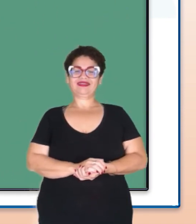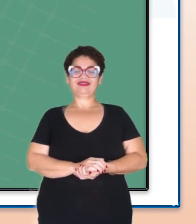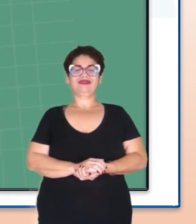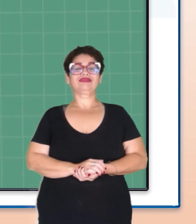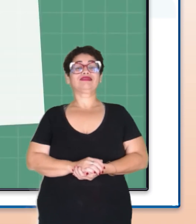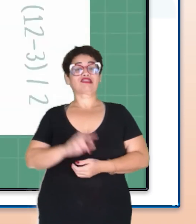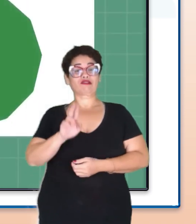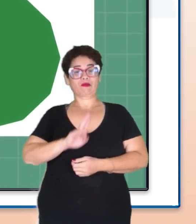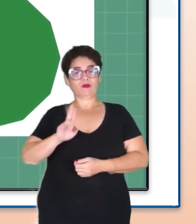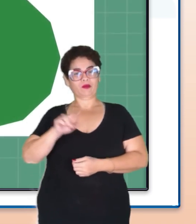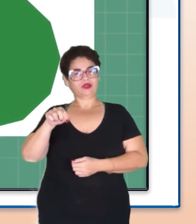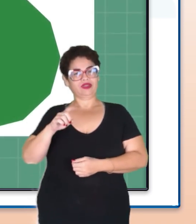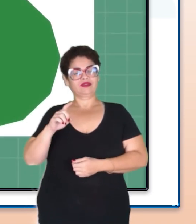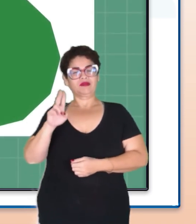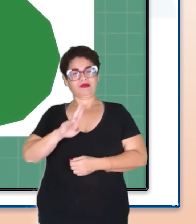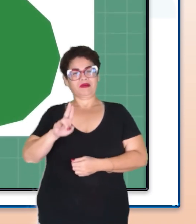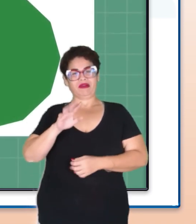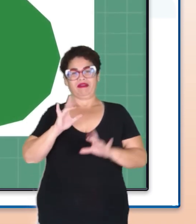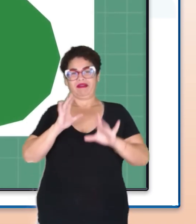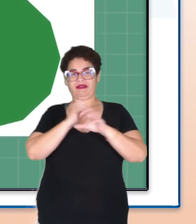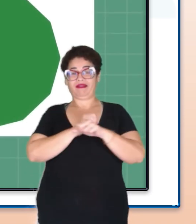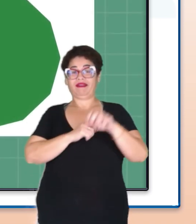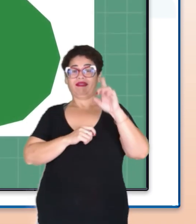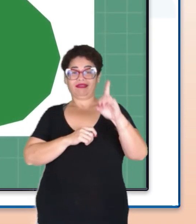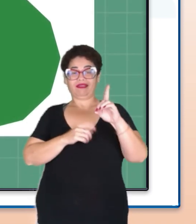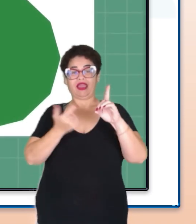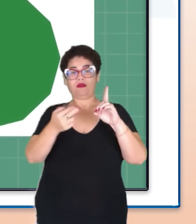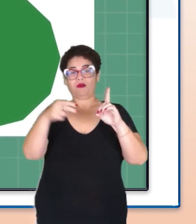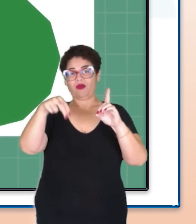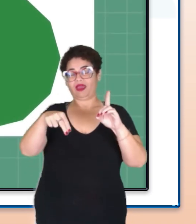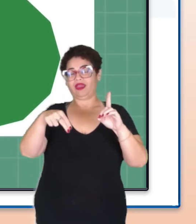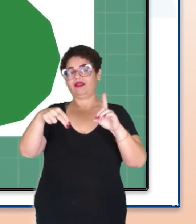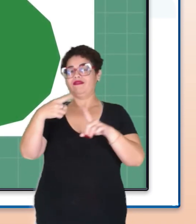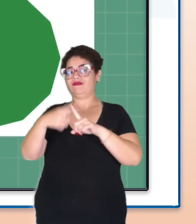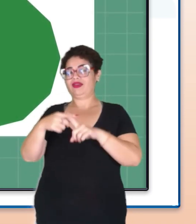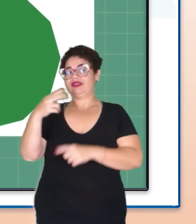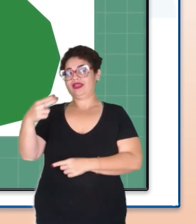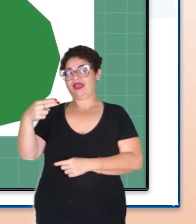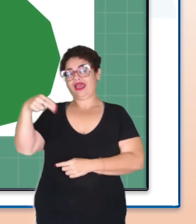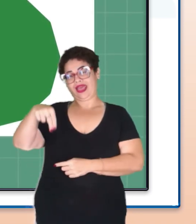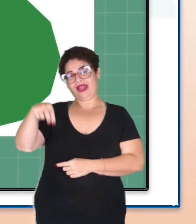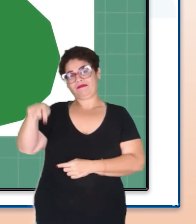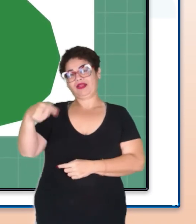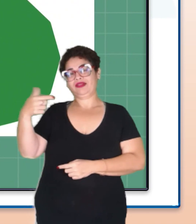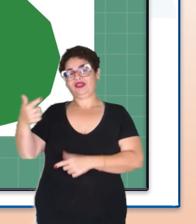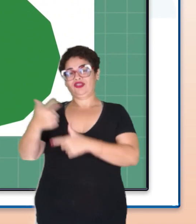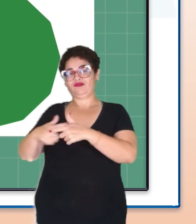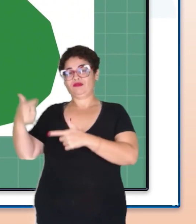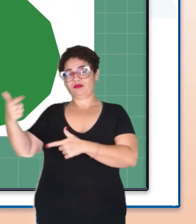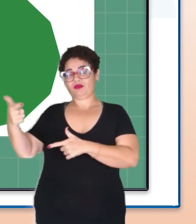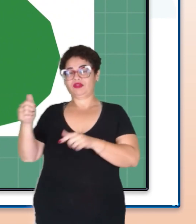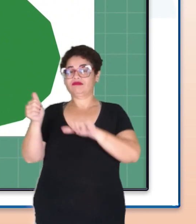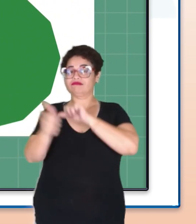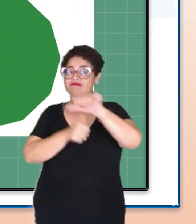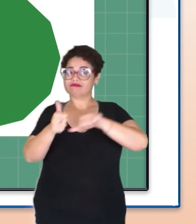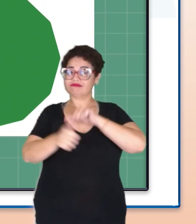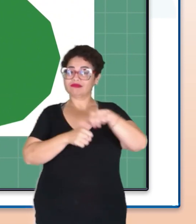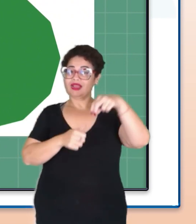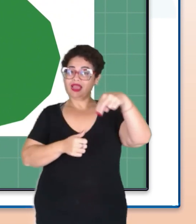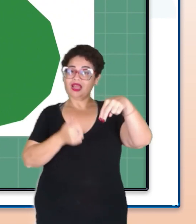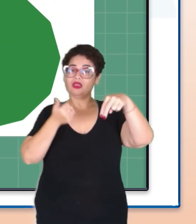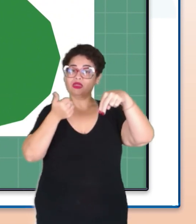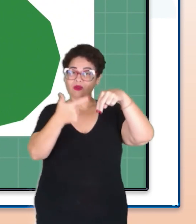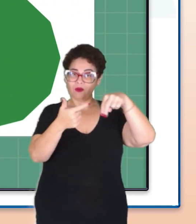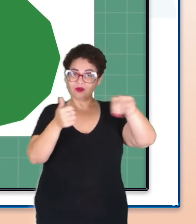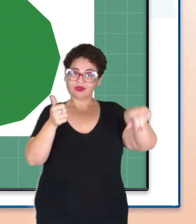Usando a fórmula das diagonais, d igual a n vezes n menos 3 dividido por 2 e substituindo n por 12,